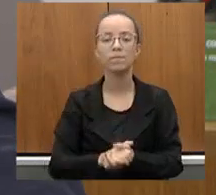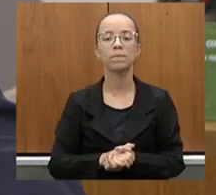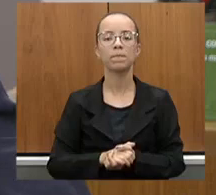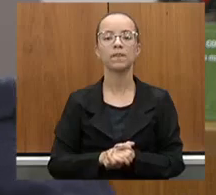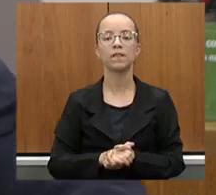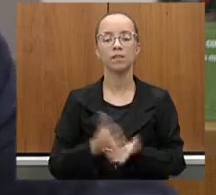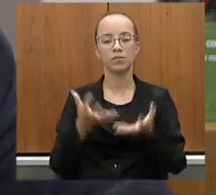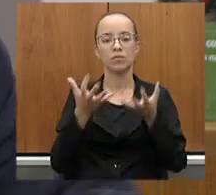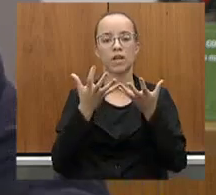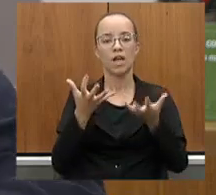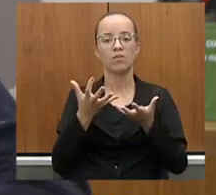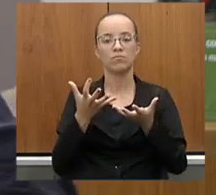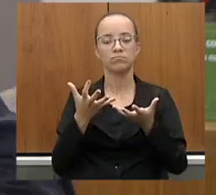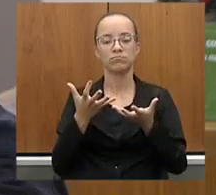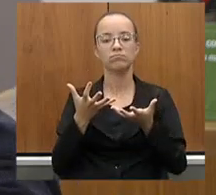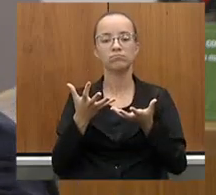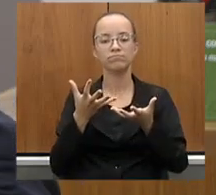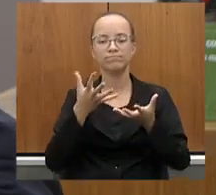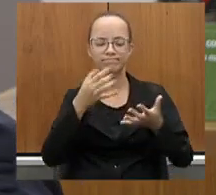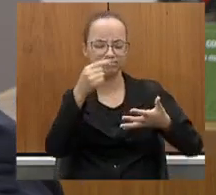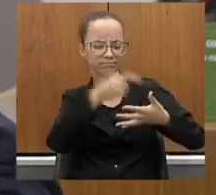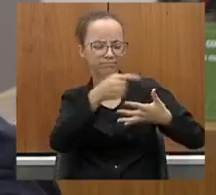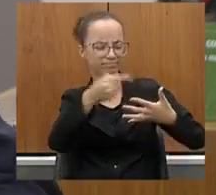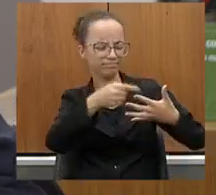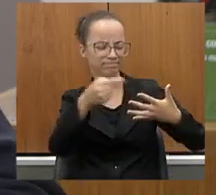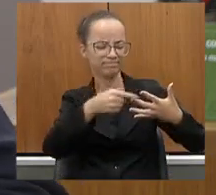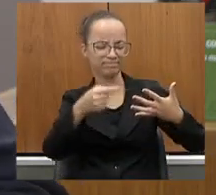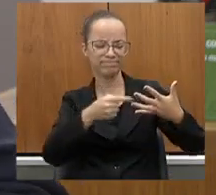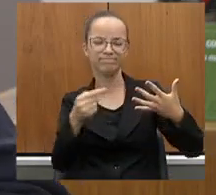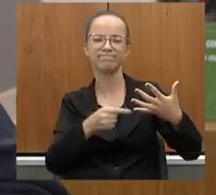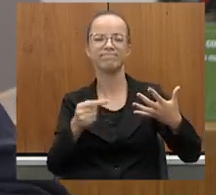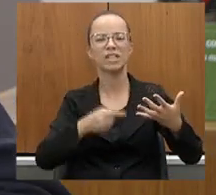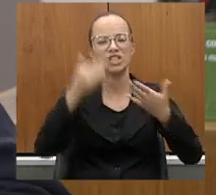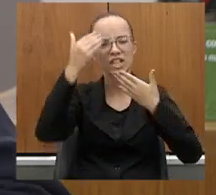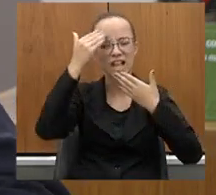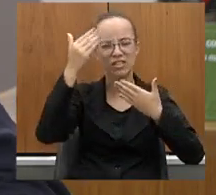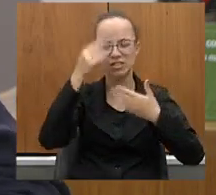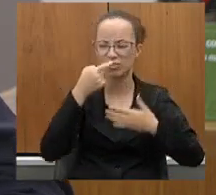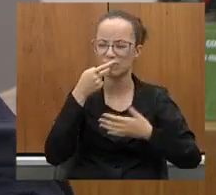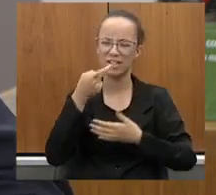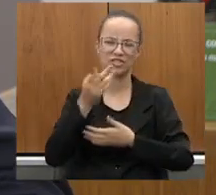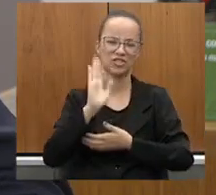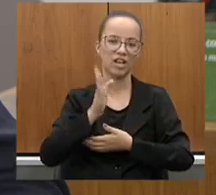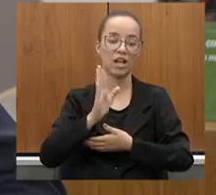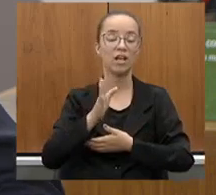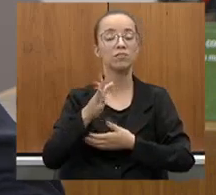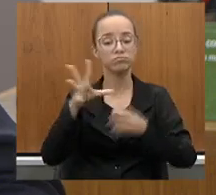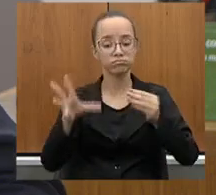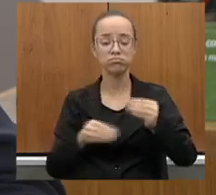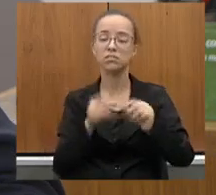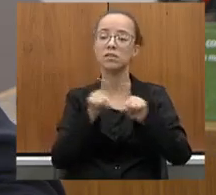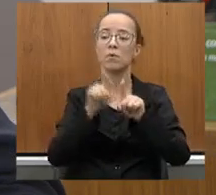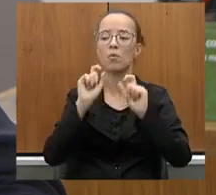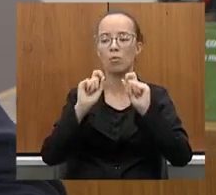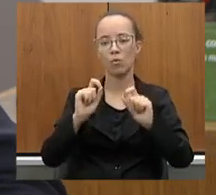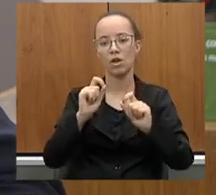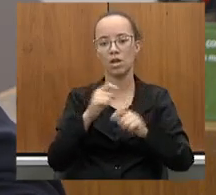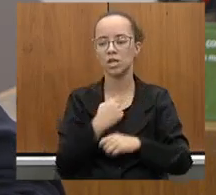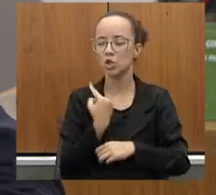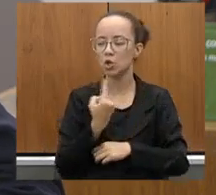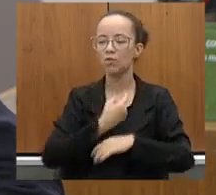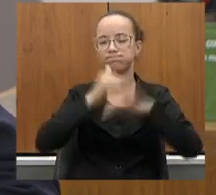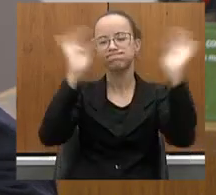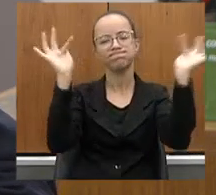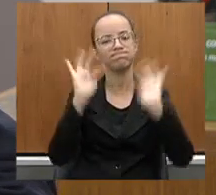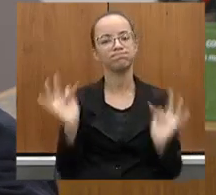Eu quero, sumando todas as falas de agradecimento, de homenagens, dizer, secretário, que estamos aí felizes.